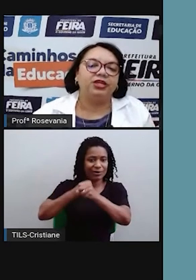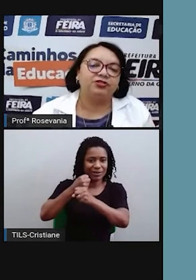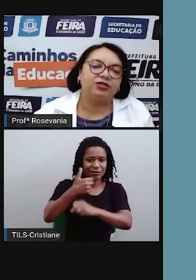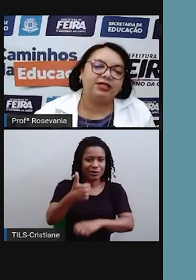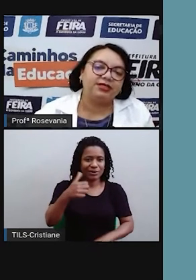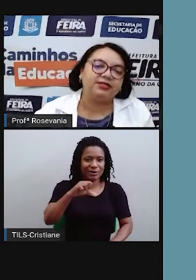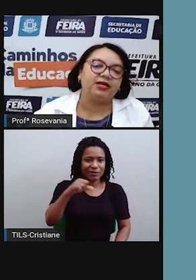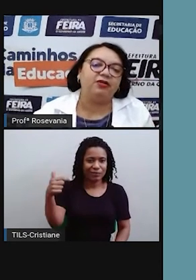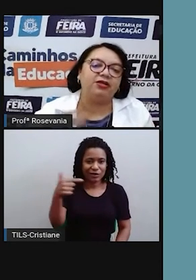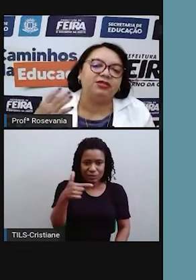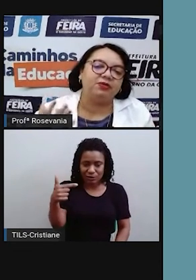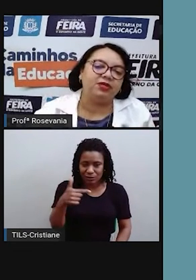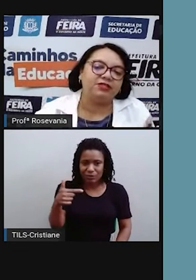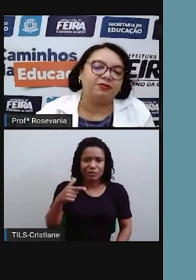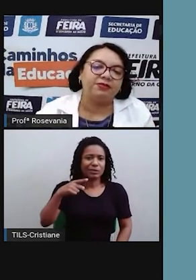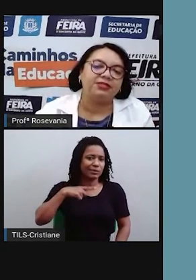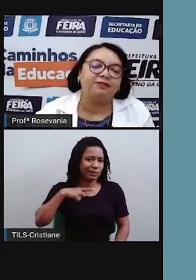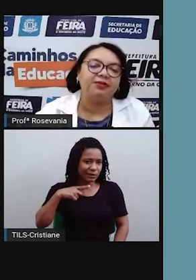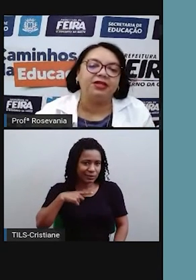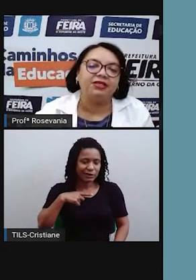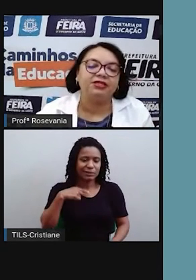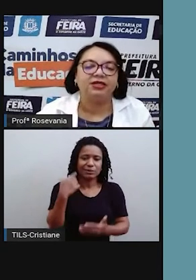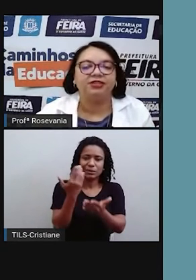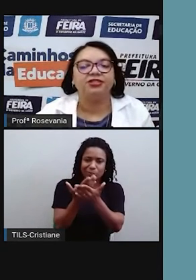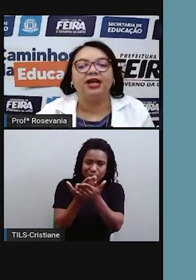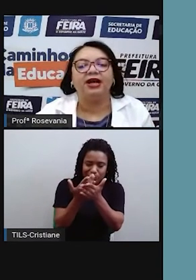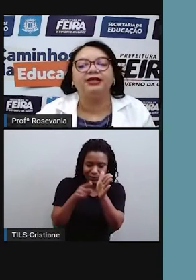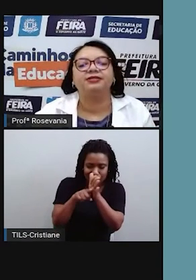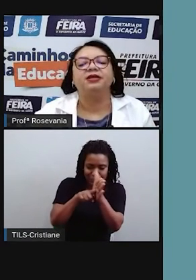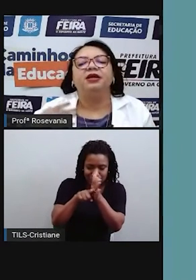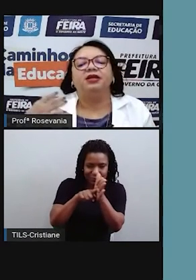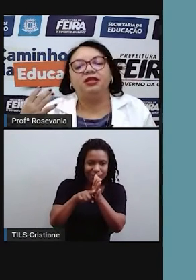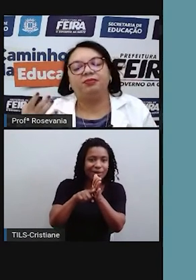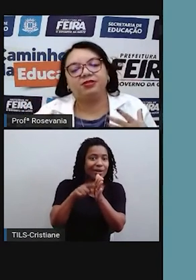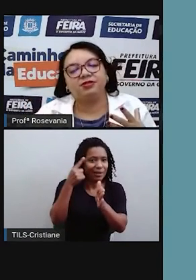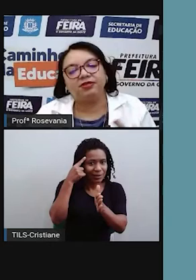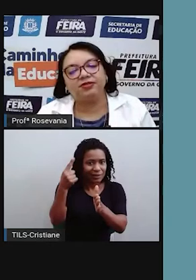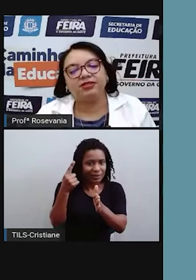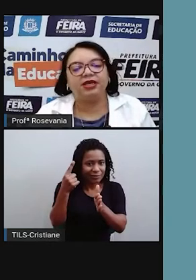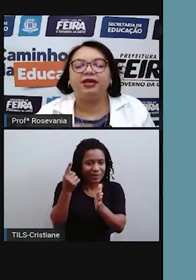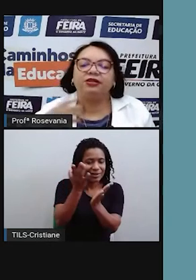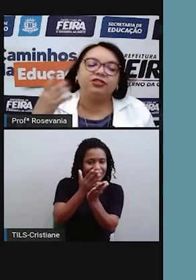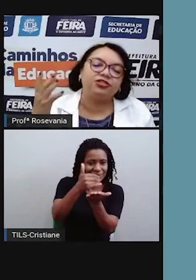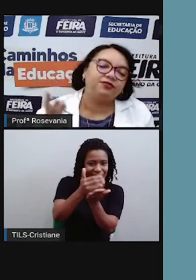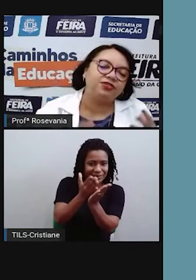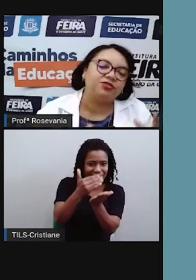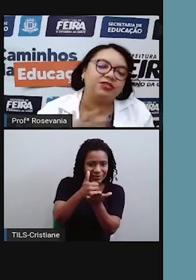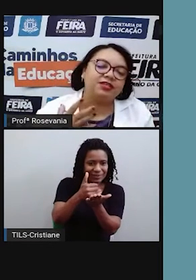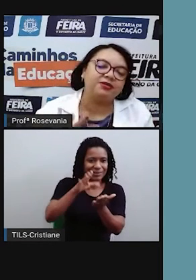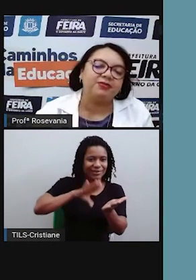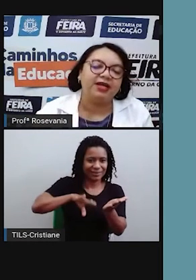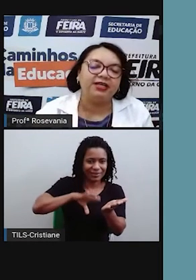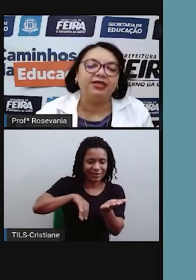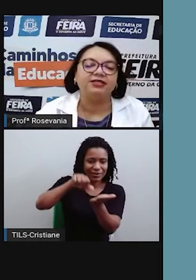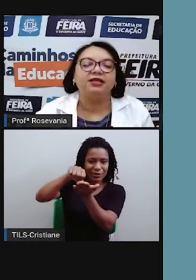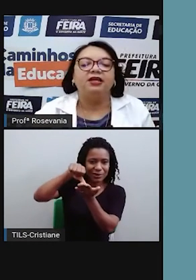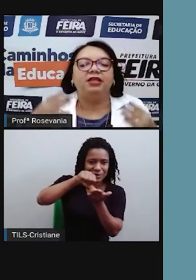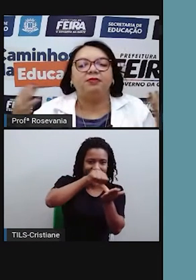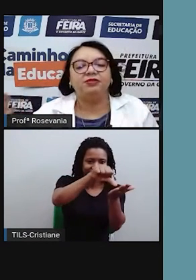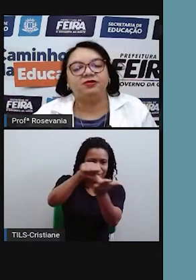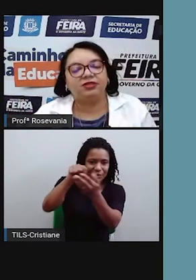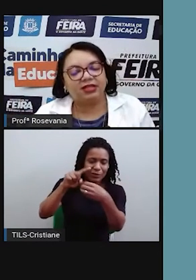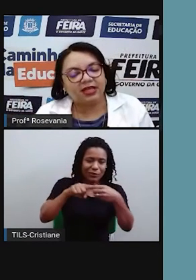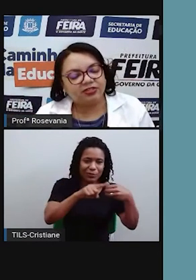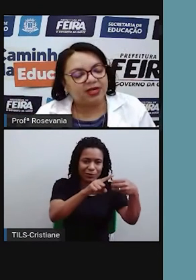regionalização, exemplo, das próprias capitanias hereditárias, que depois não deu certo, a gente dividiu as Céus Marias,